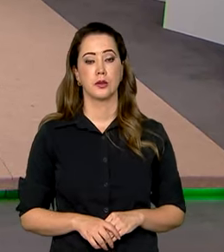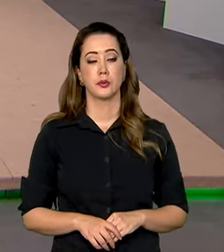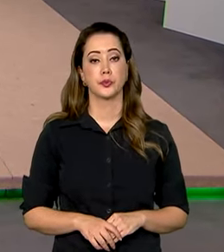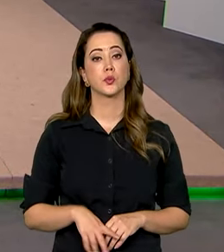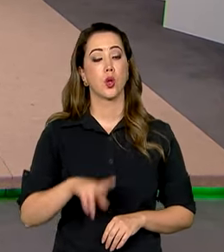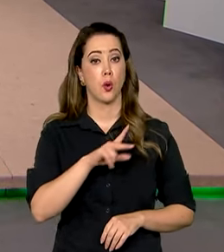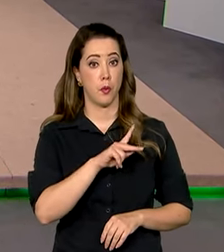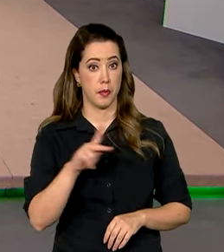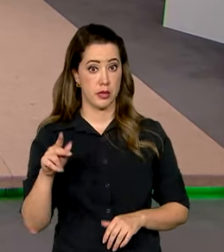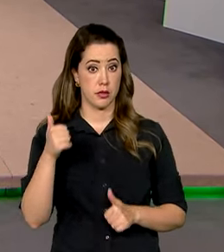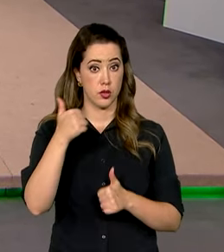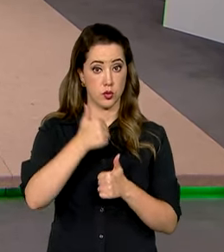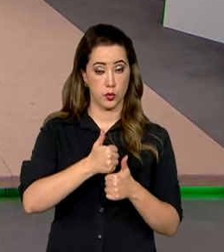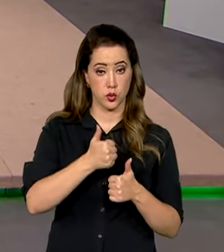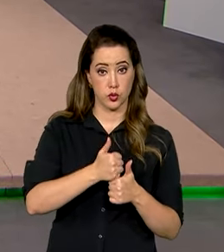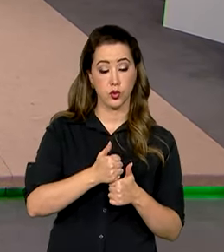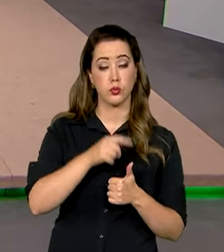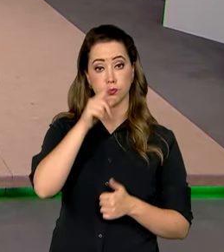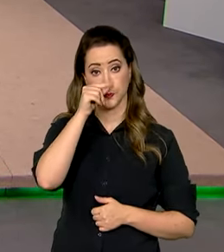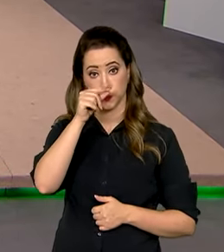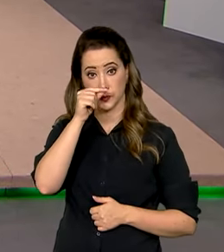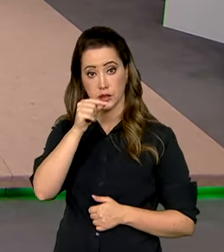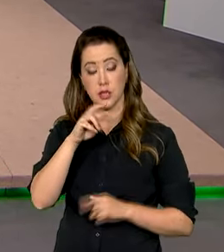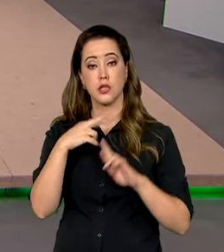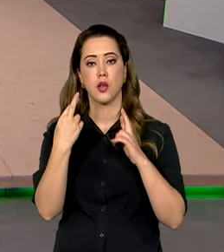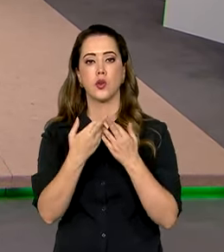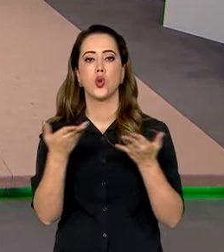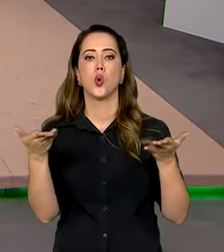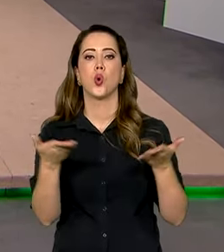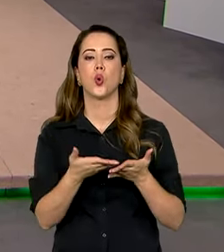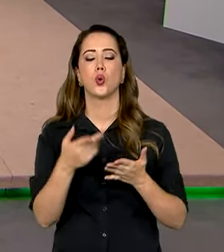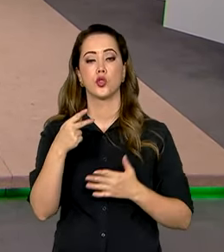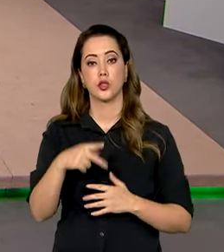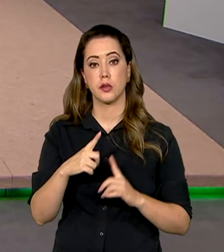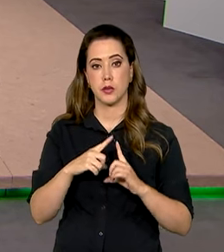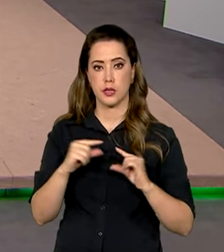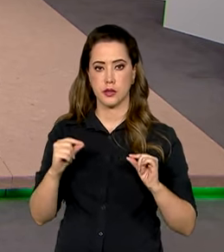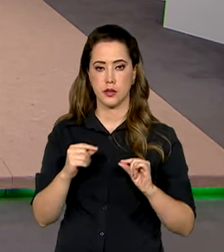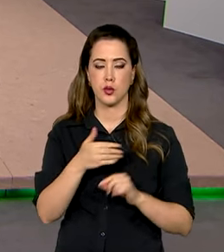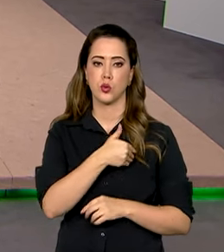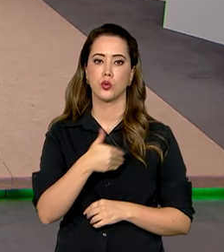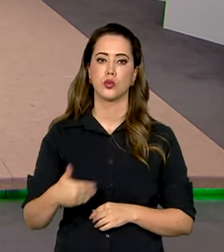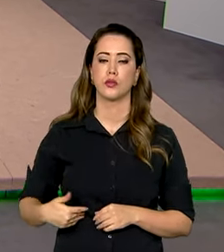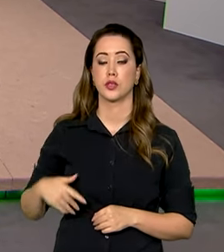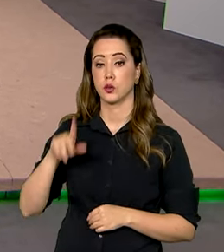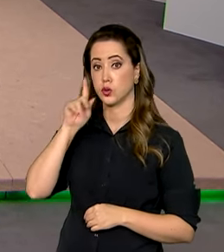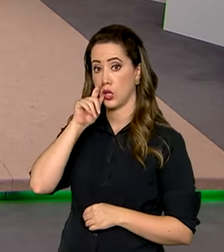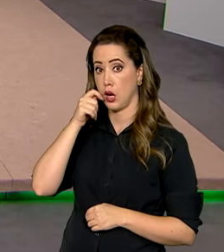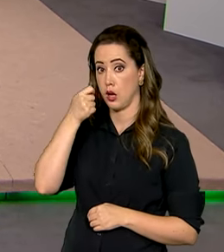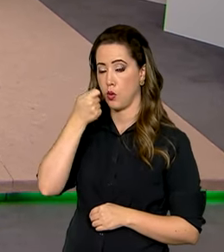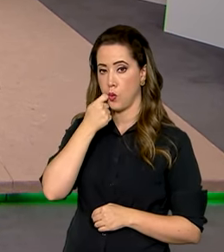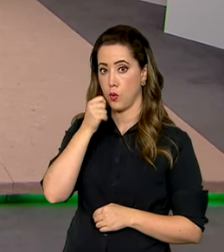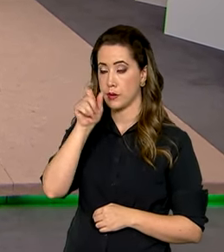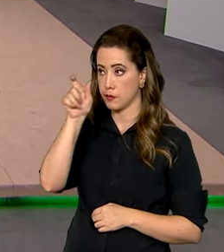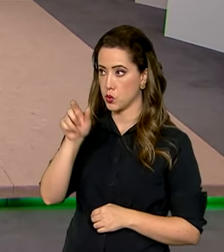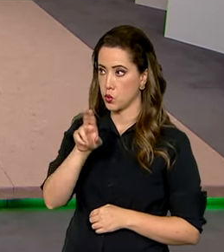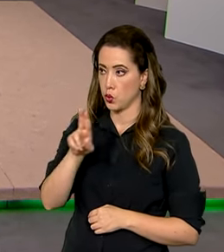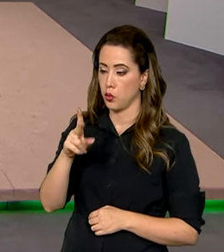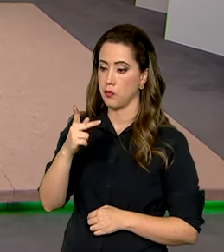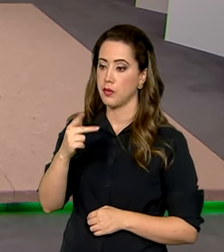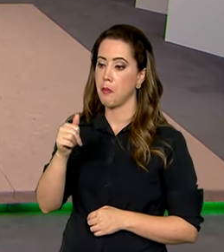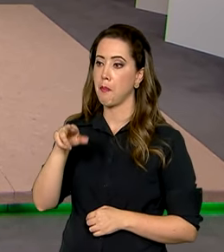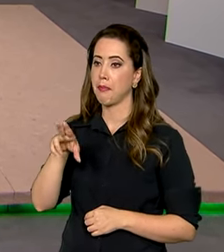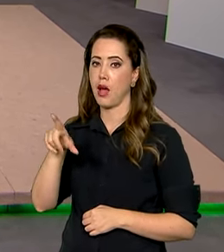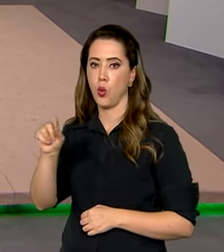O presidente em exercício, Geraldo Alckmin, se reuniu hoje em Brasília com o governador de Alagoas, Paulo Dantas, para